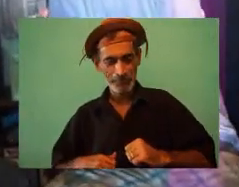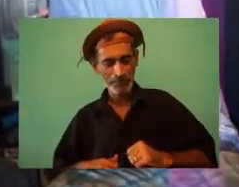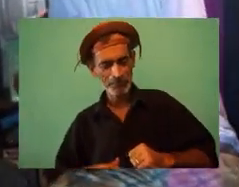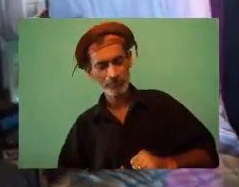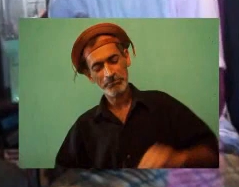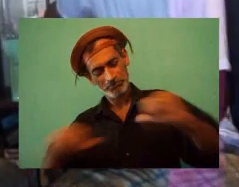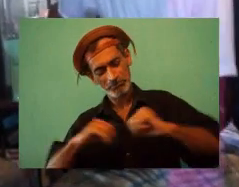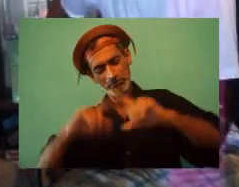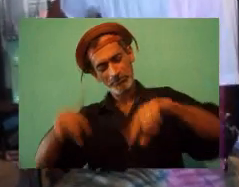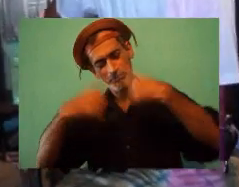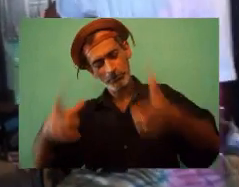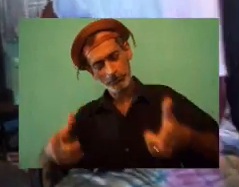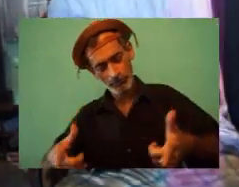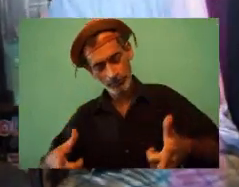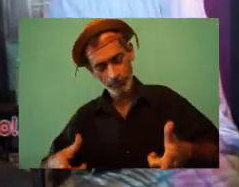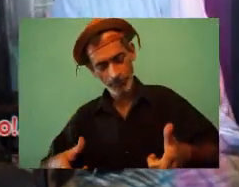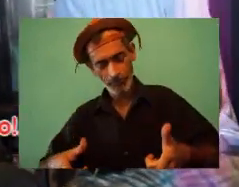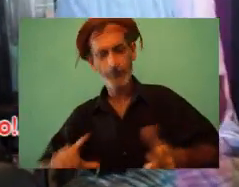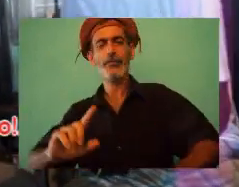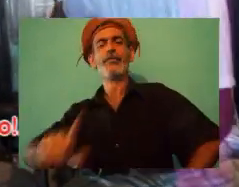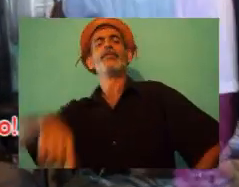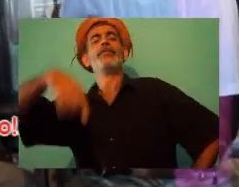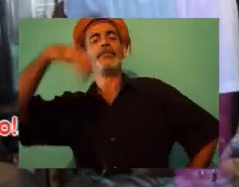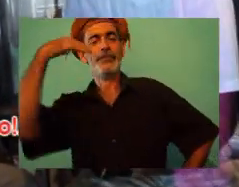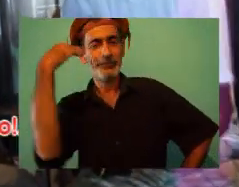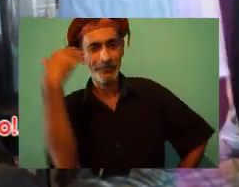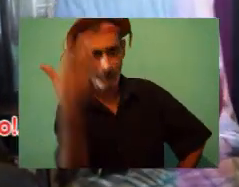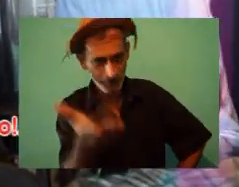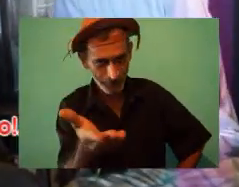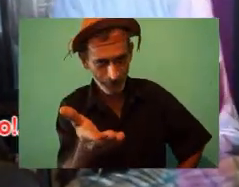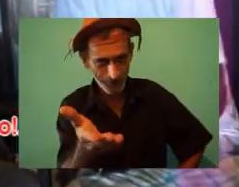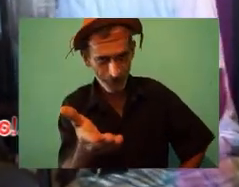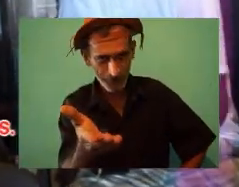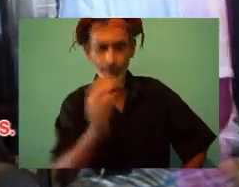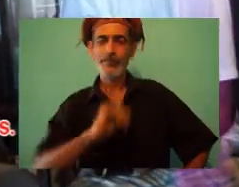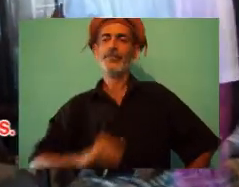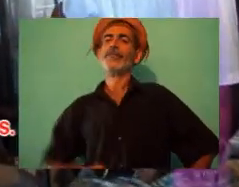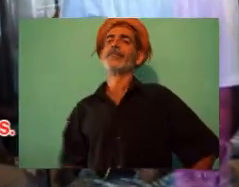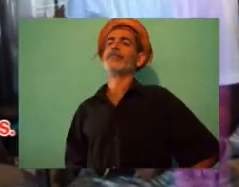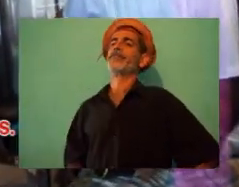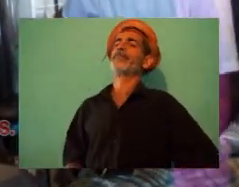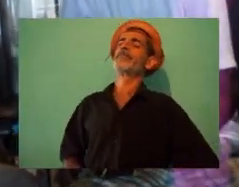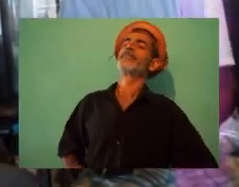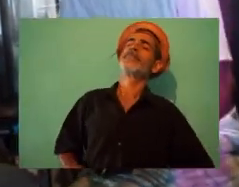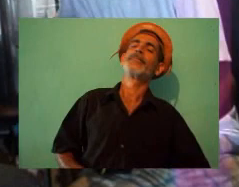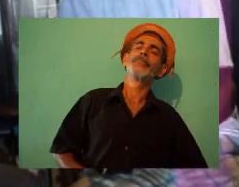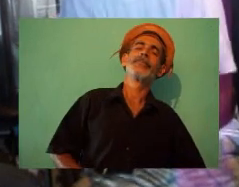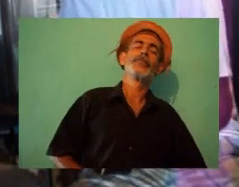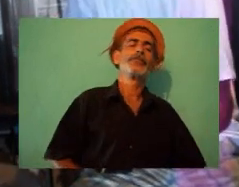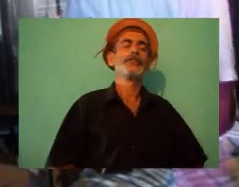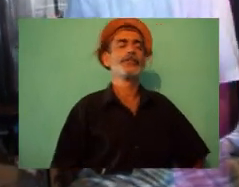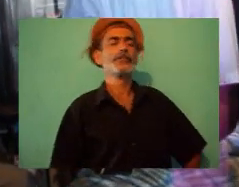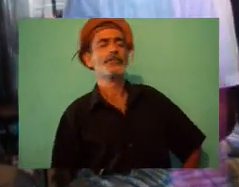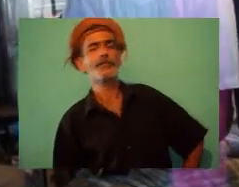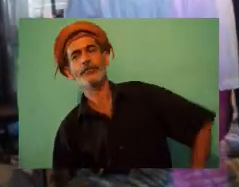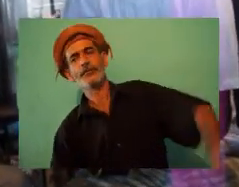Eu, eu de novo, eu de novo A música é linda